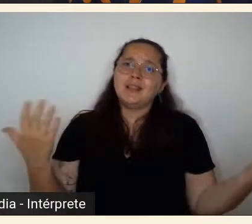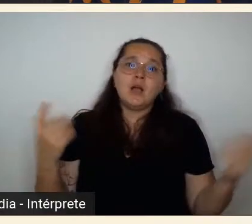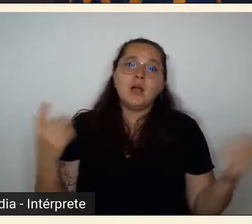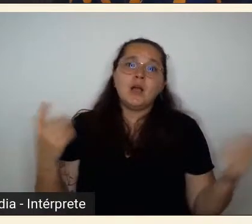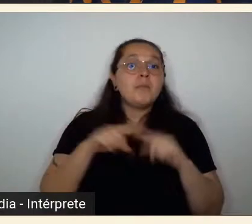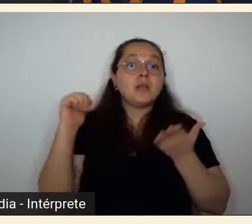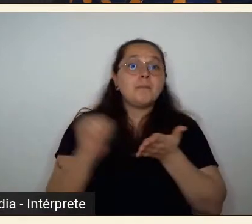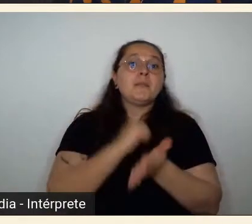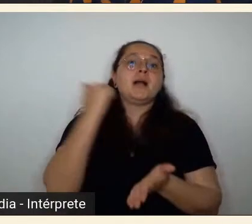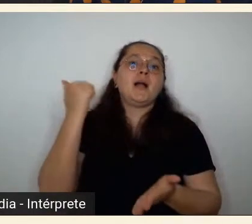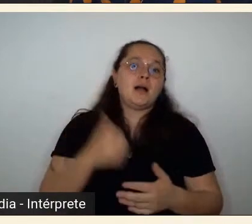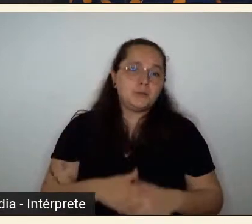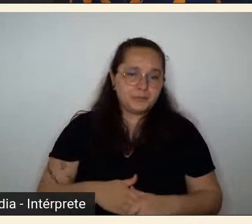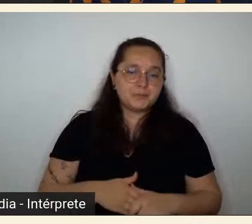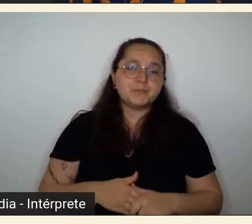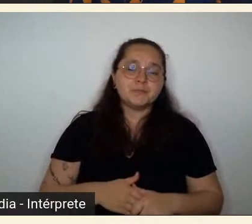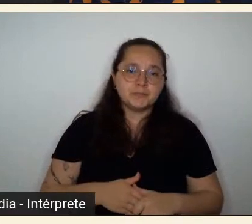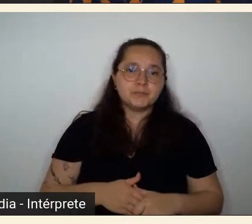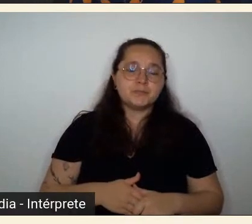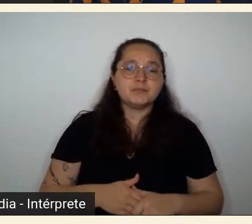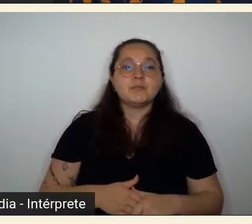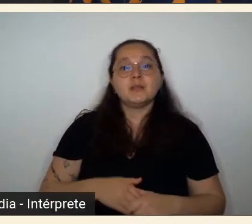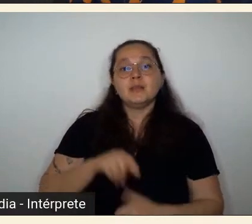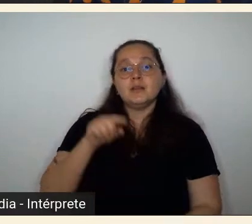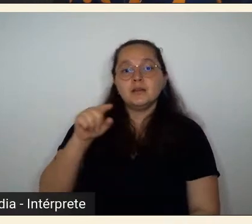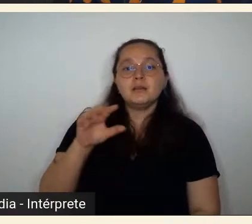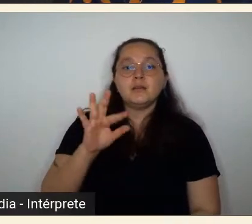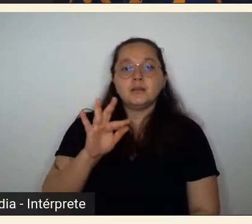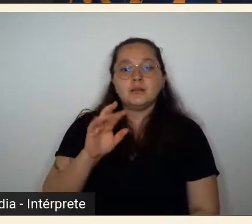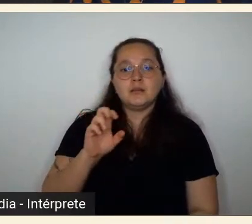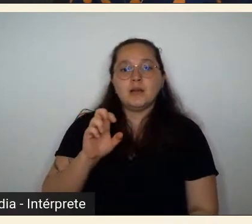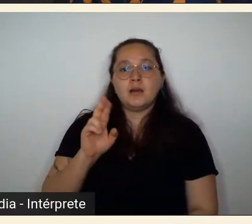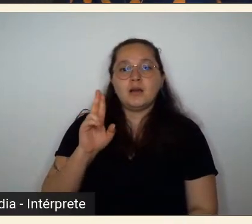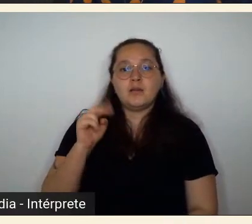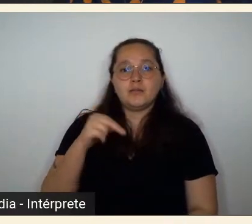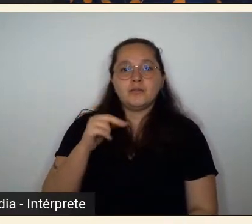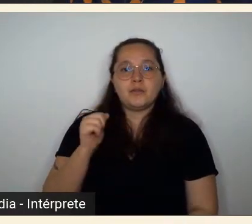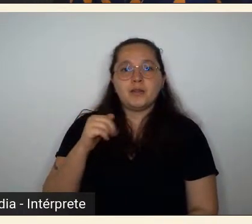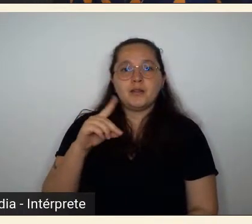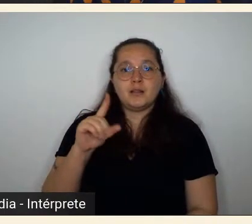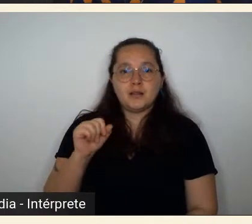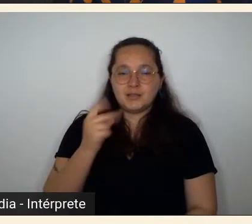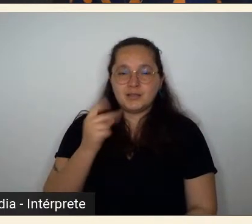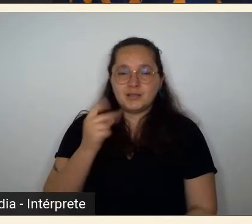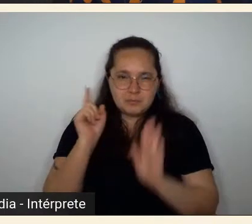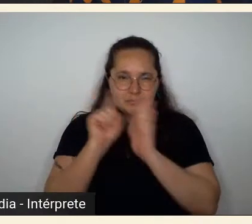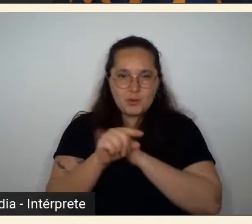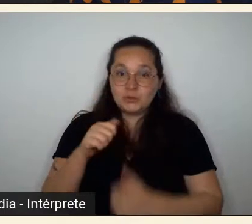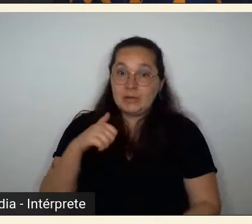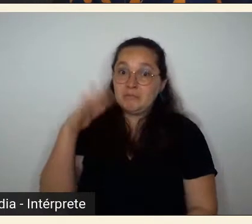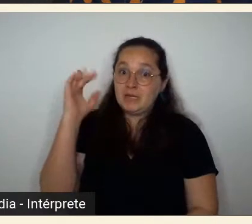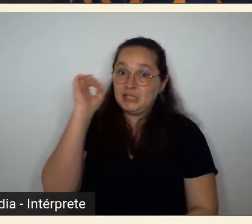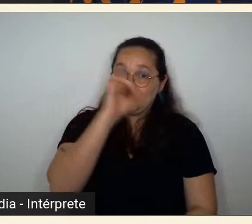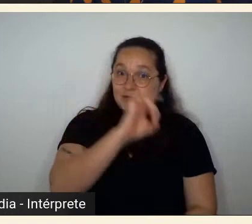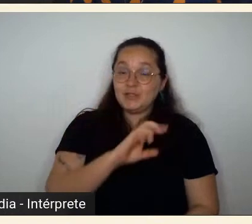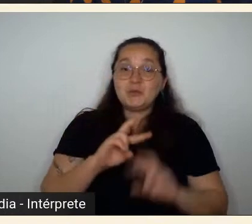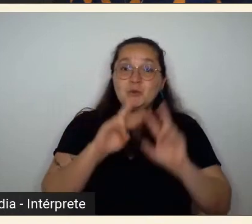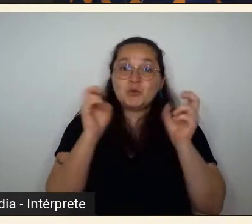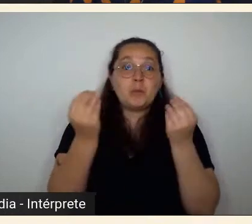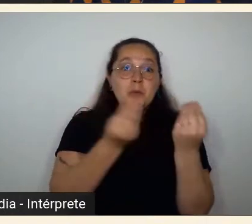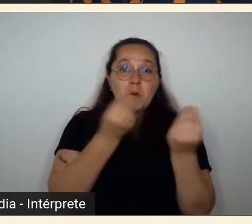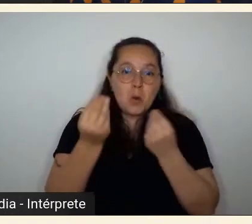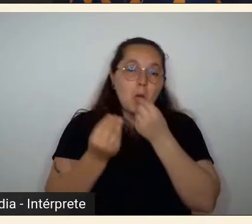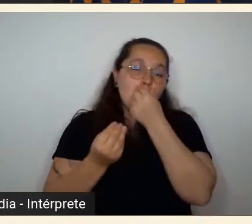dominantes e a Fernanda faz essa questão do reposicionamento essa pergunta que é mais difícil do reposicionamento da Anita